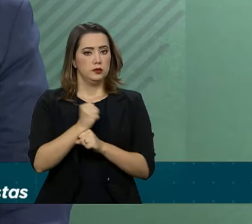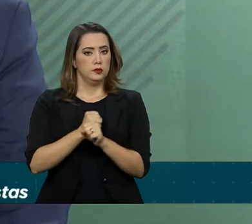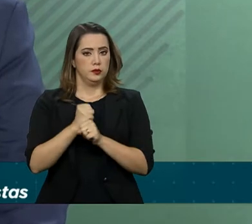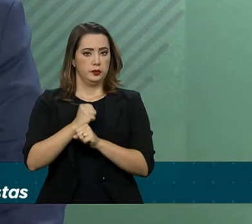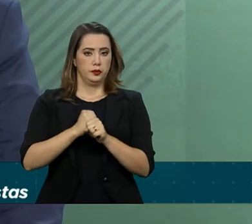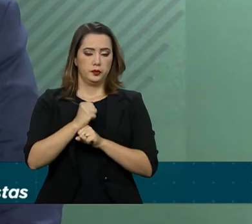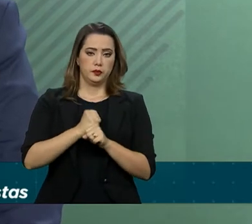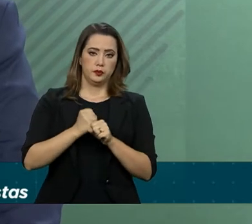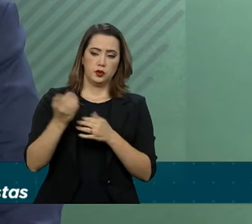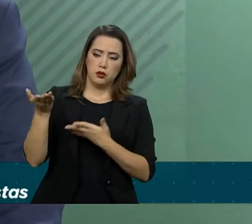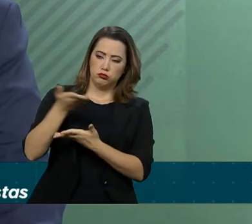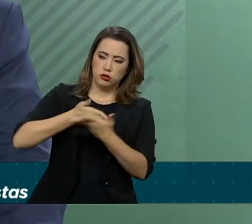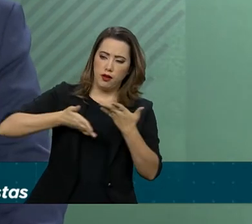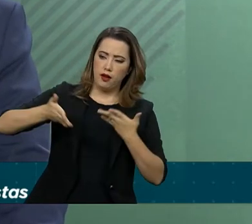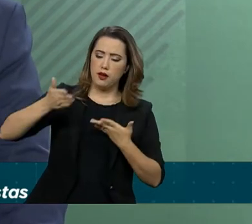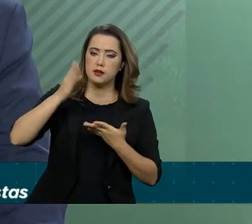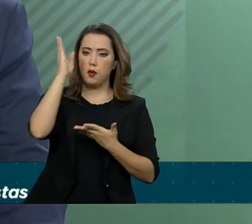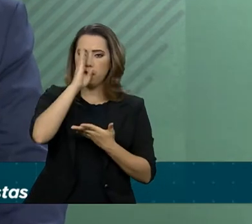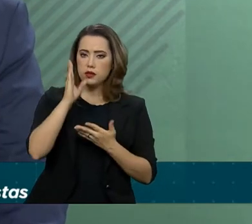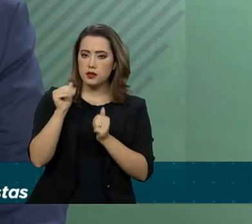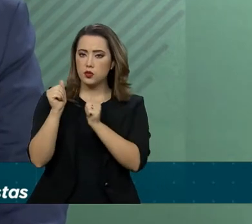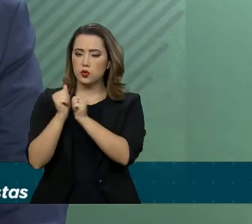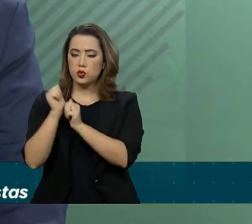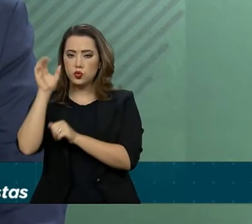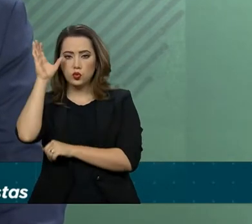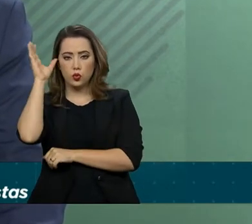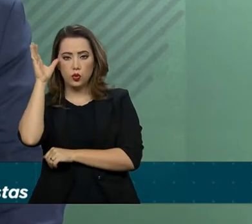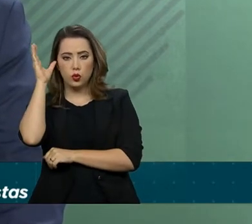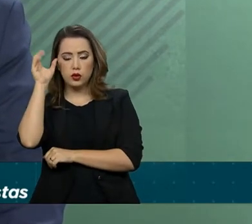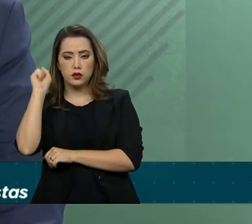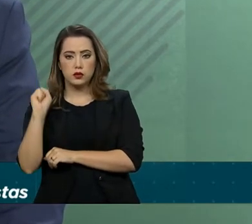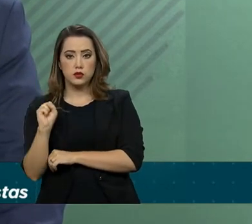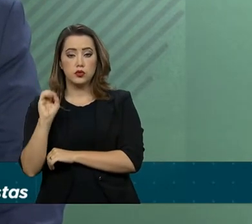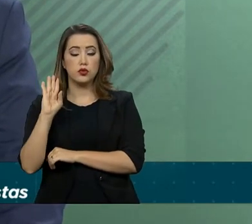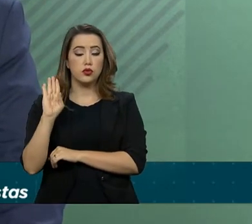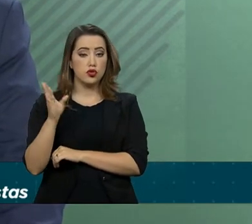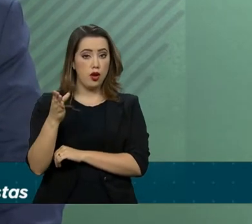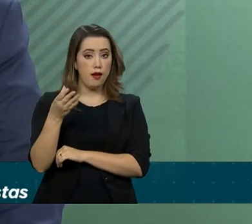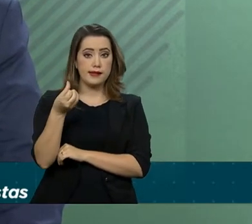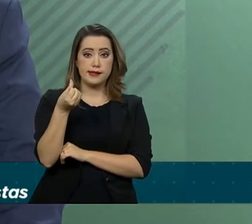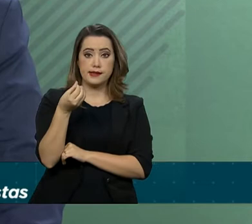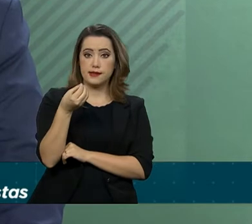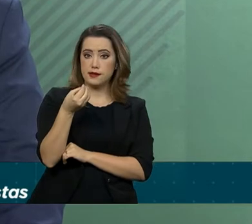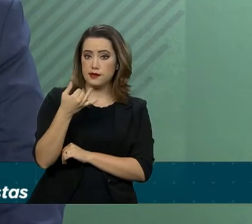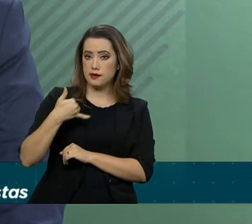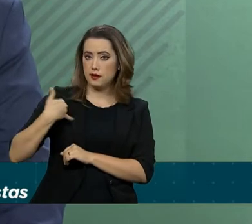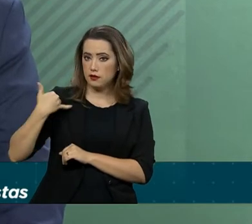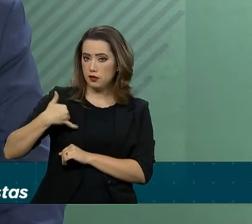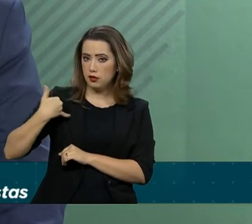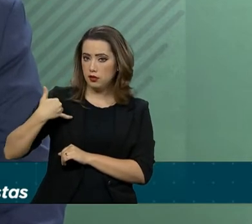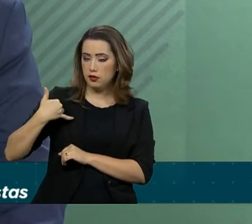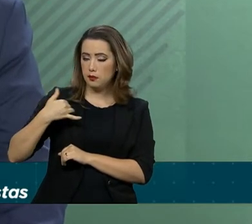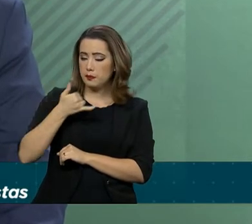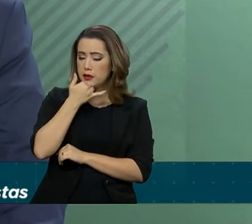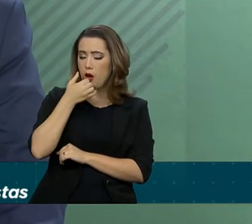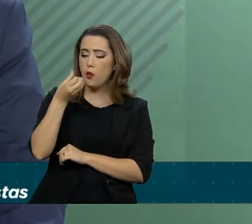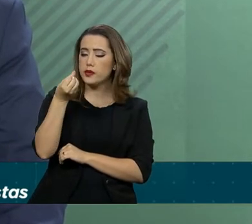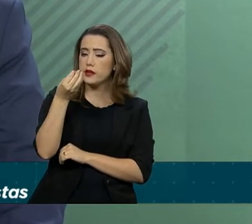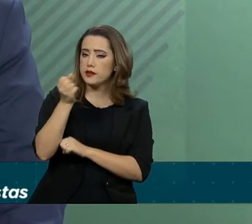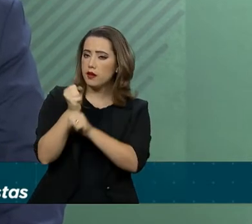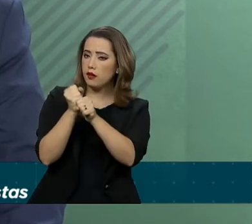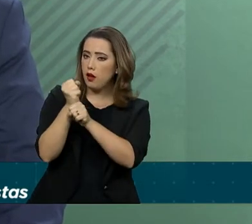a relação Brasil-Coreia do Sul completa 60 anos, o que significa